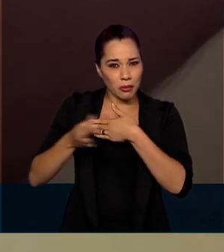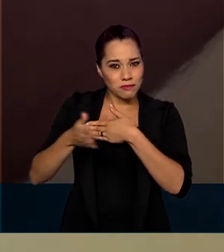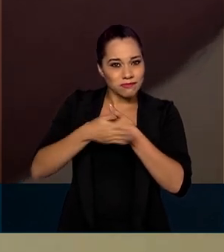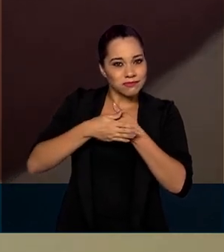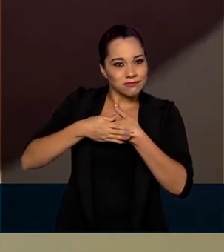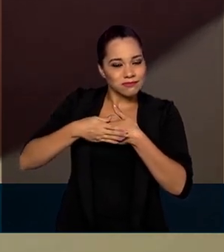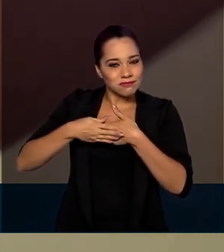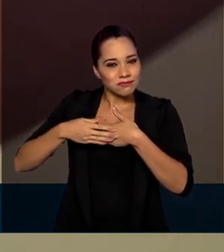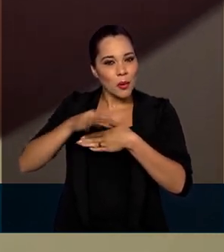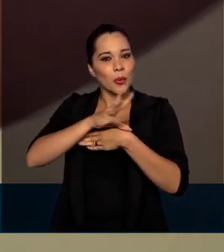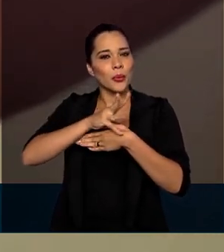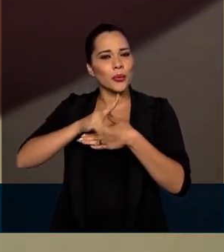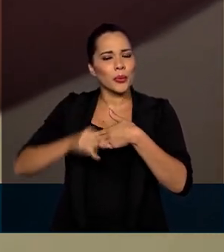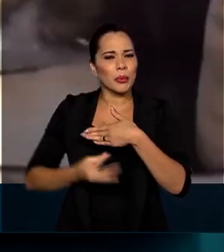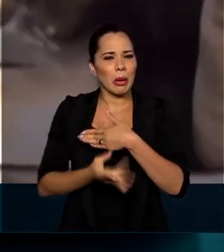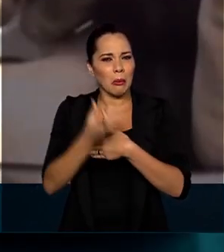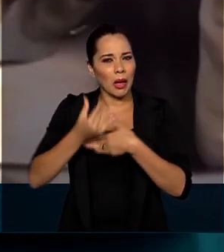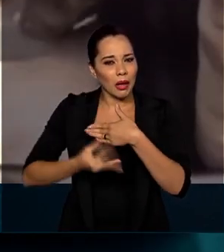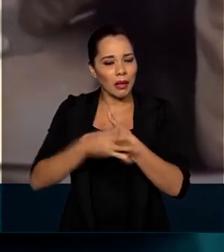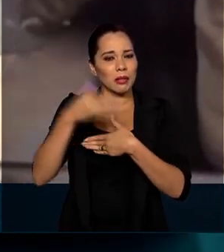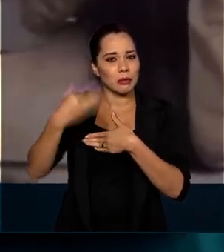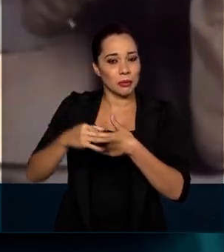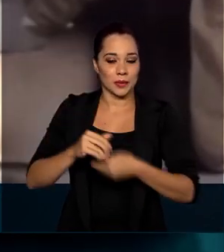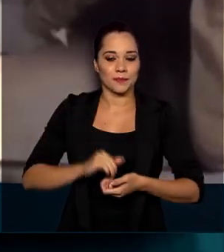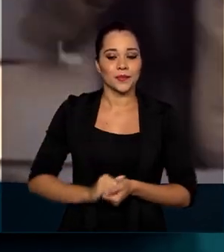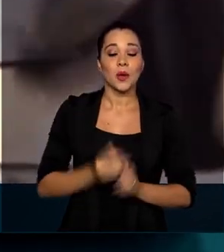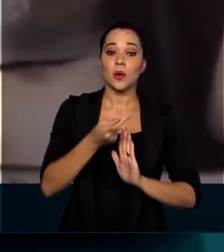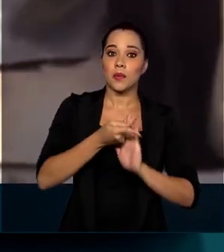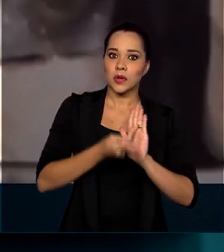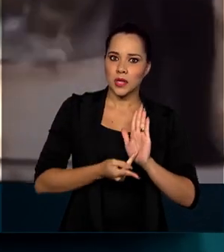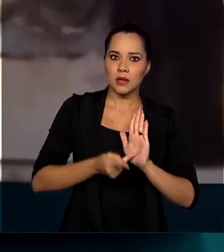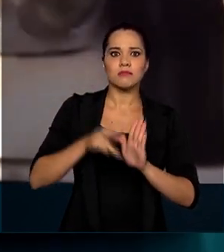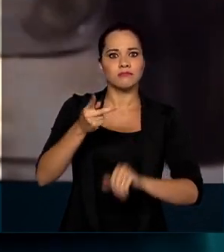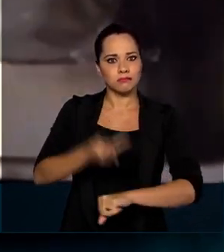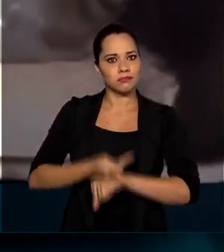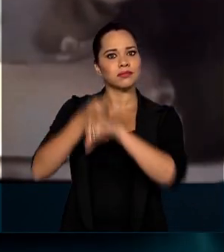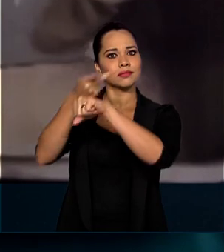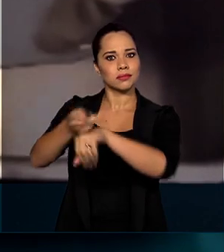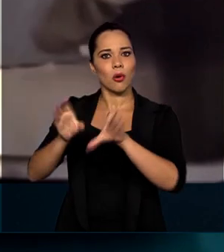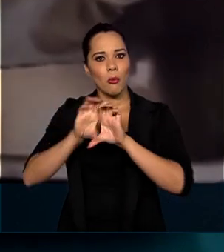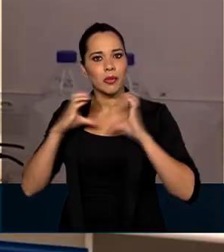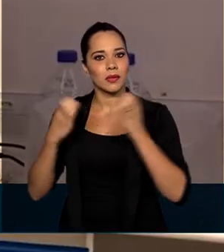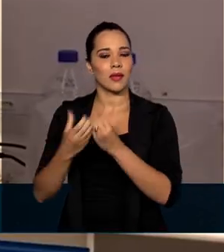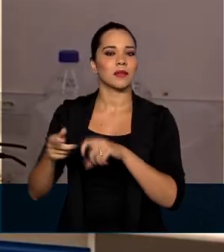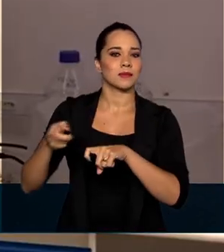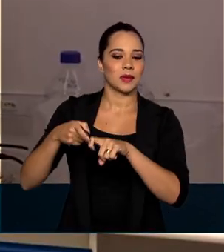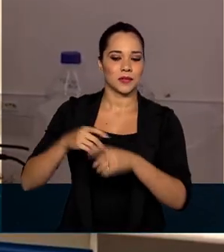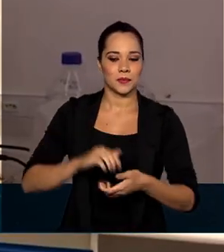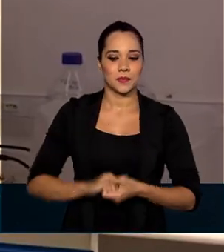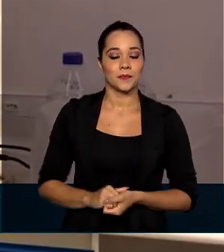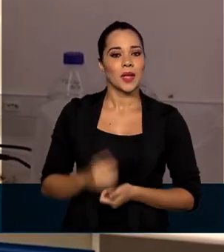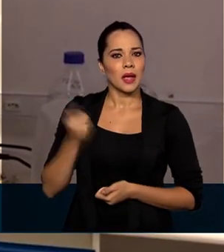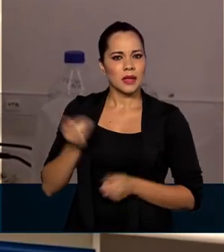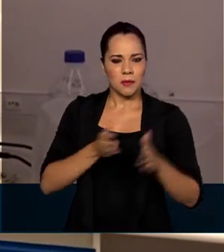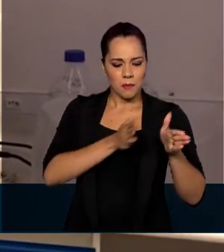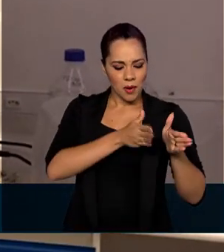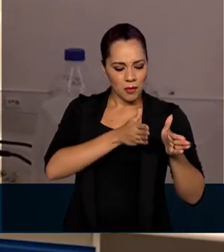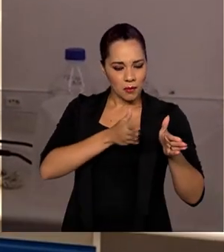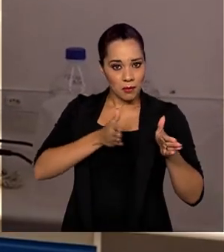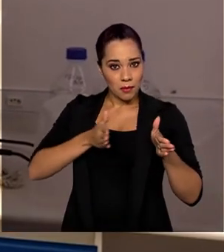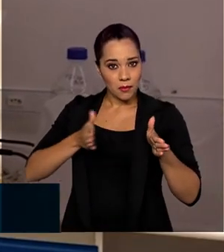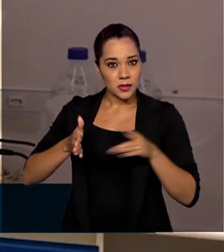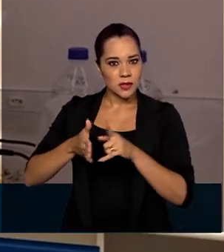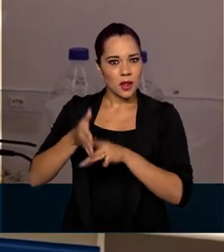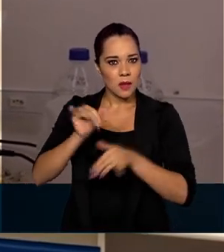para cicatrização de queimaduras. O projeto foi premiado pela comunidade médica. Isso é um processo desenvolvido